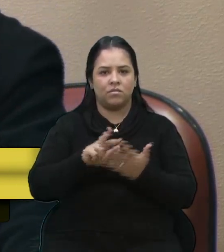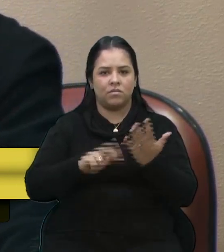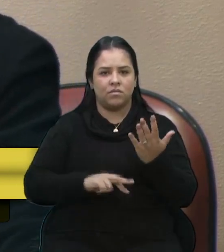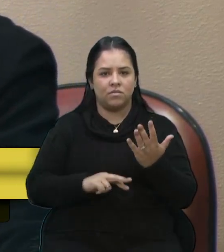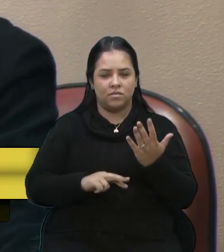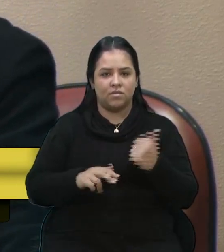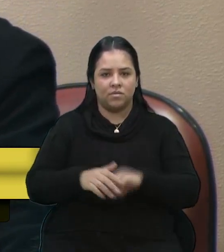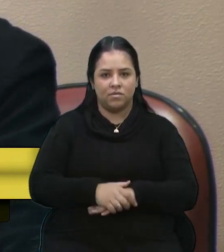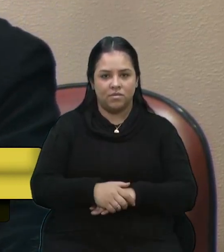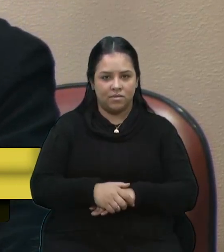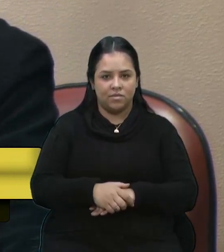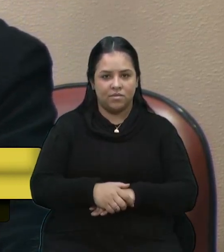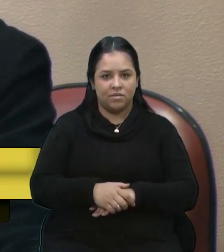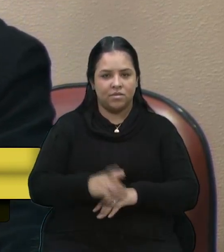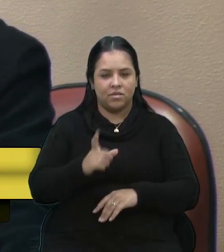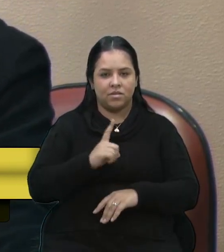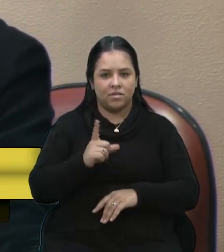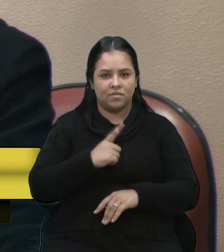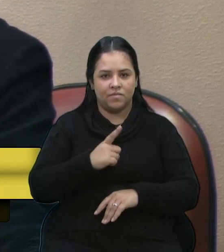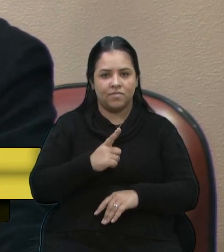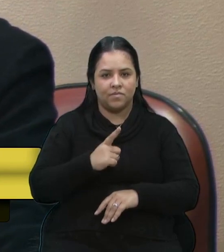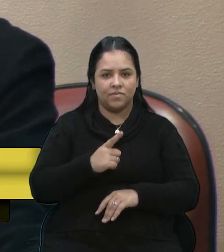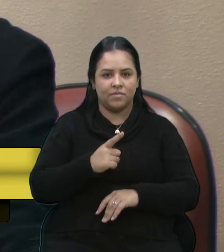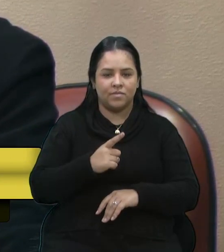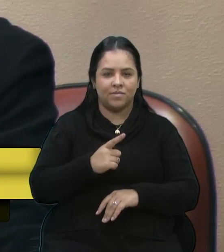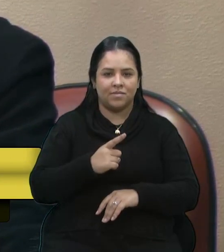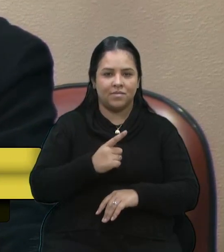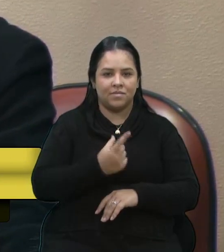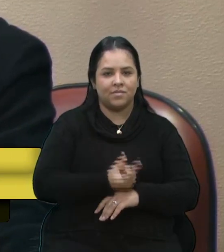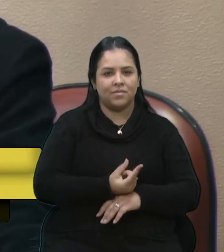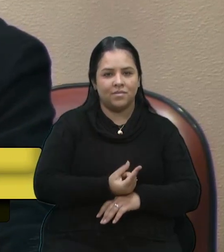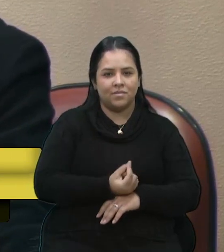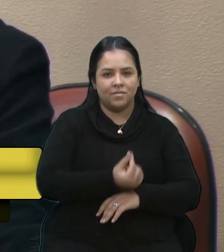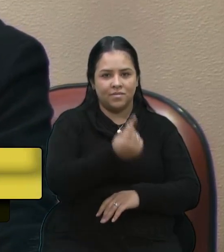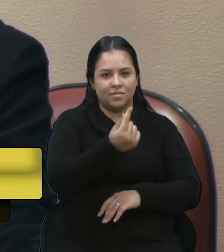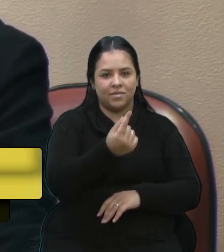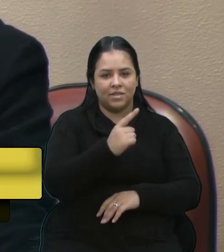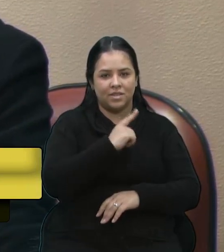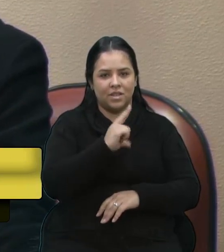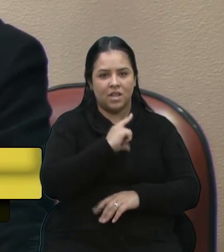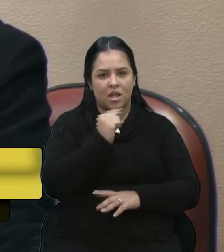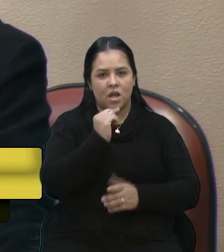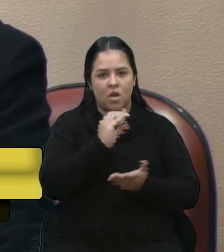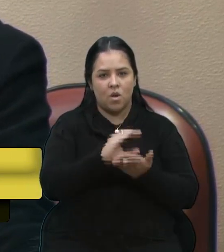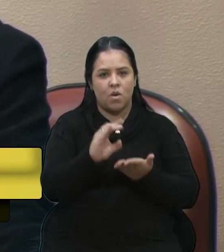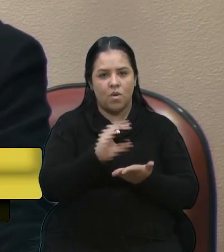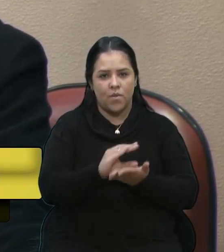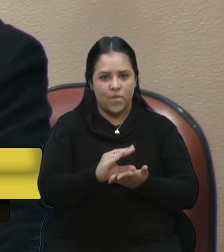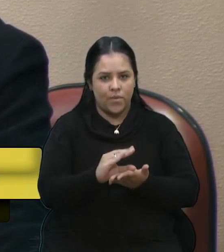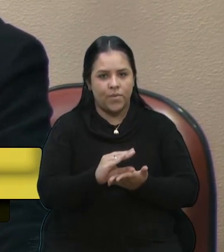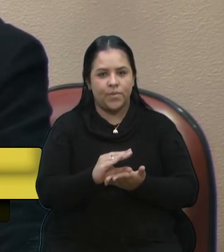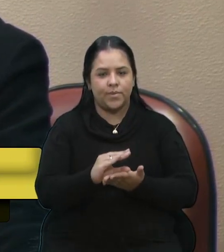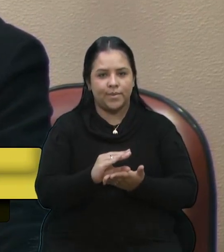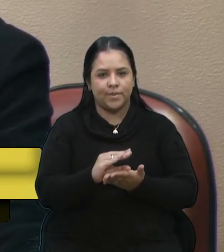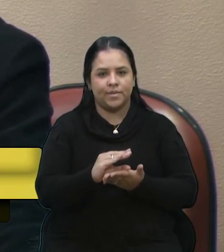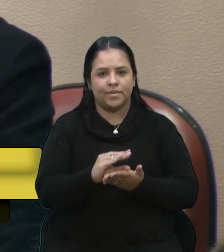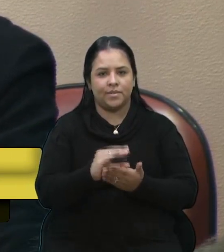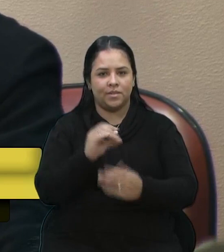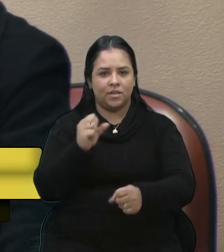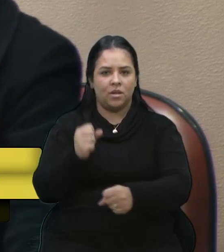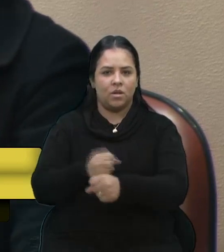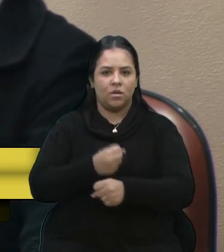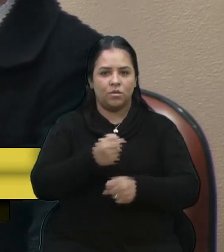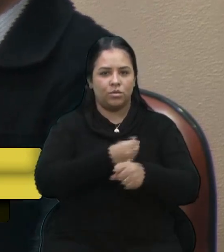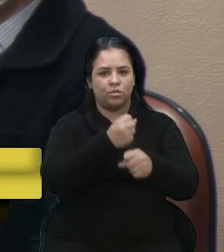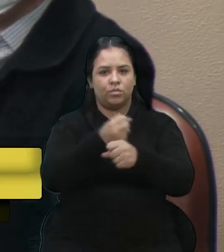financiamentos para recursos de construções